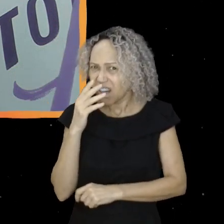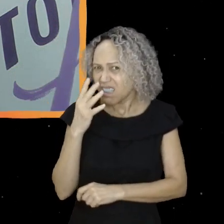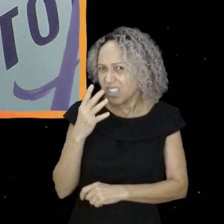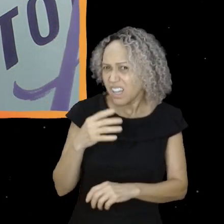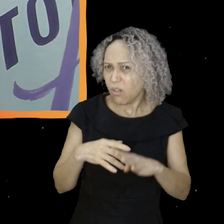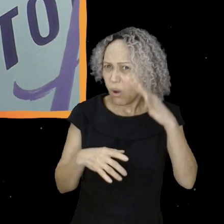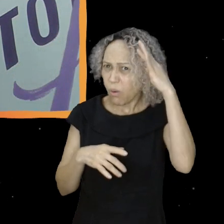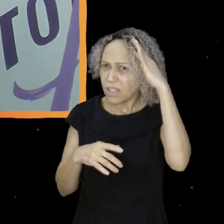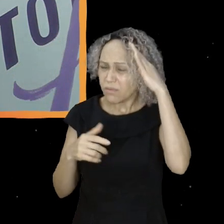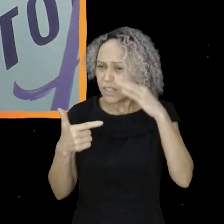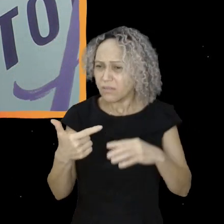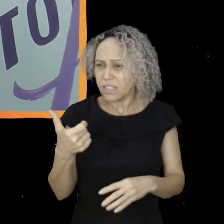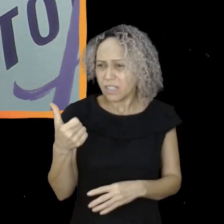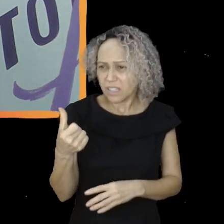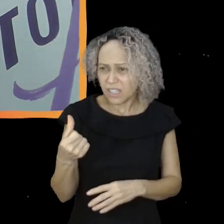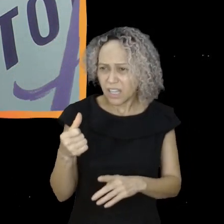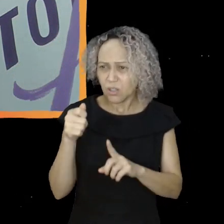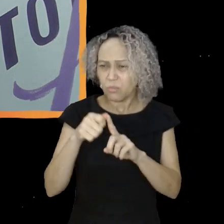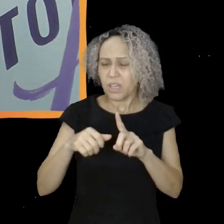26 de outubro,